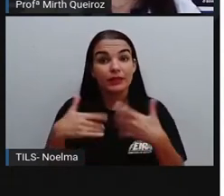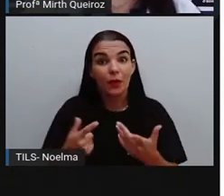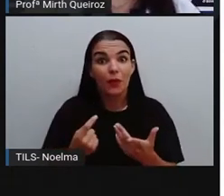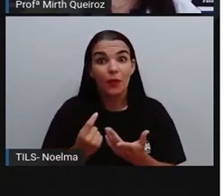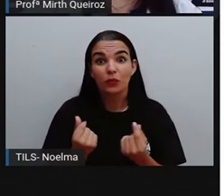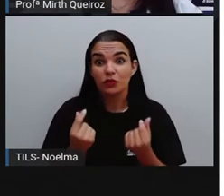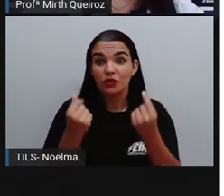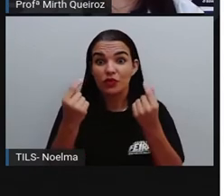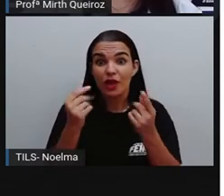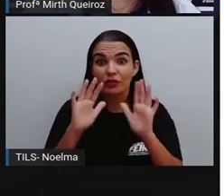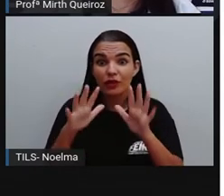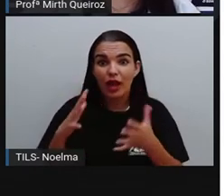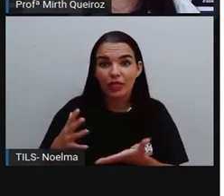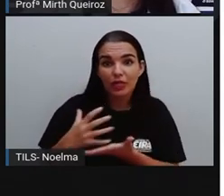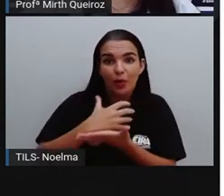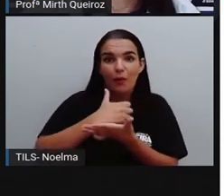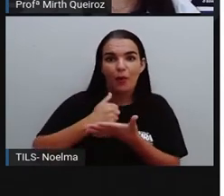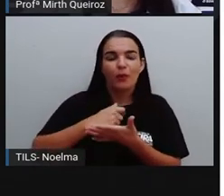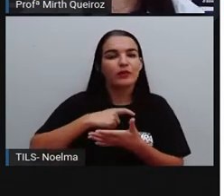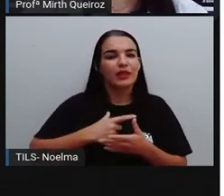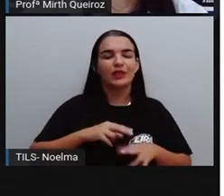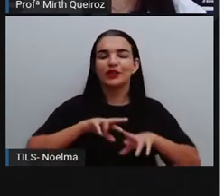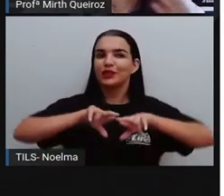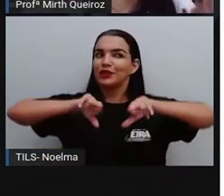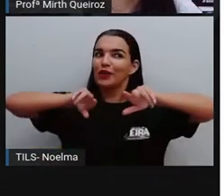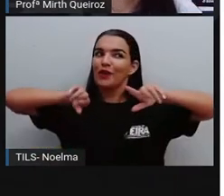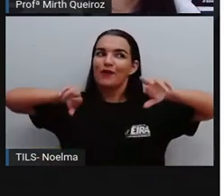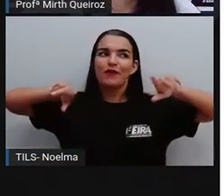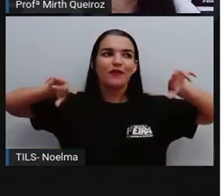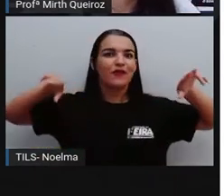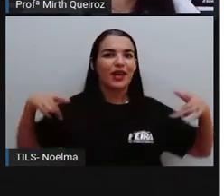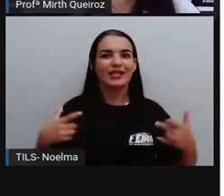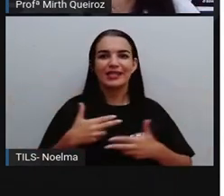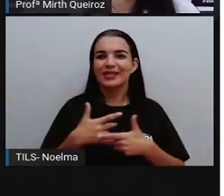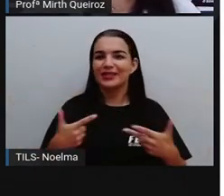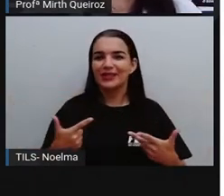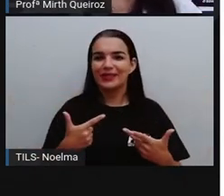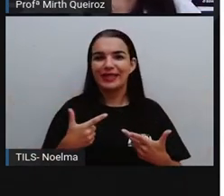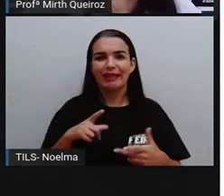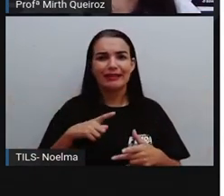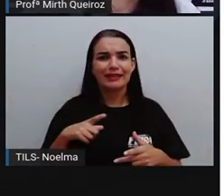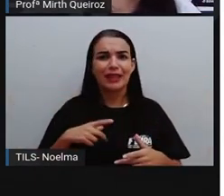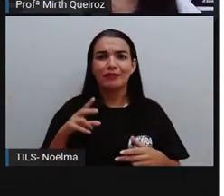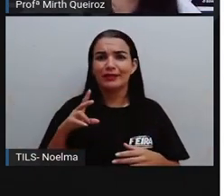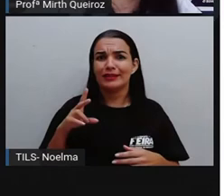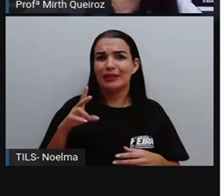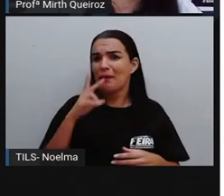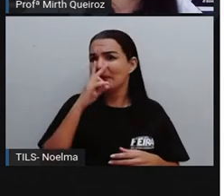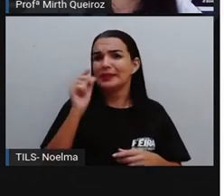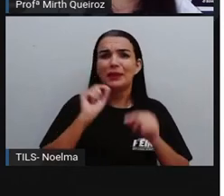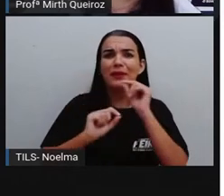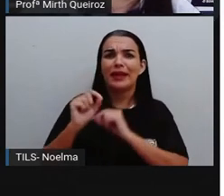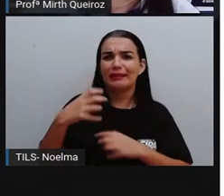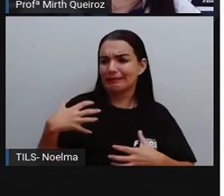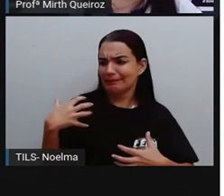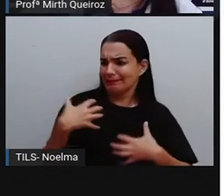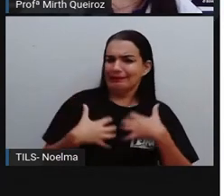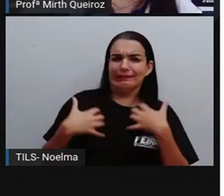dinheiro, ele tomou diversas formas das coisas mais estranhas que vocês podem pensar.